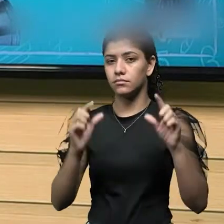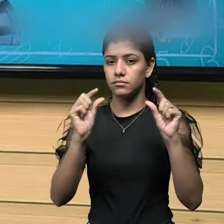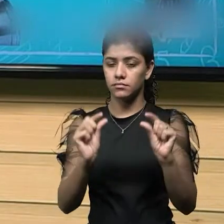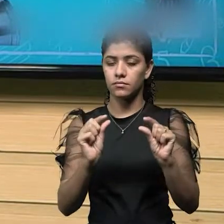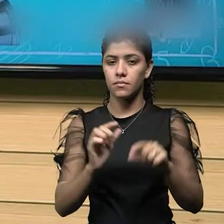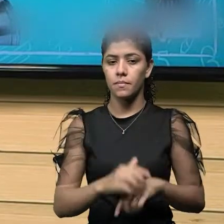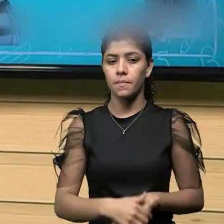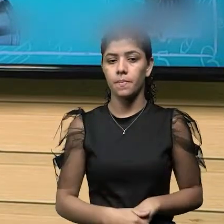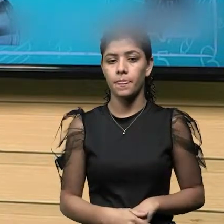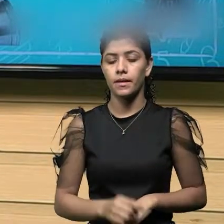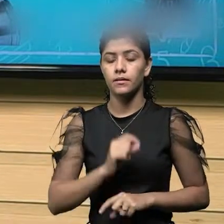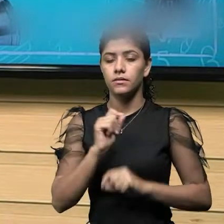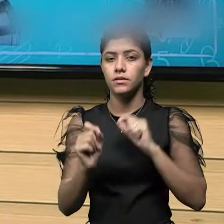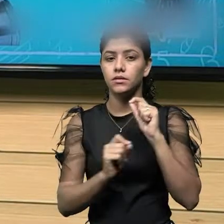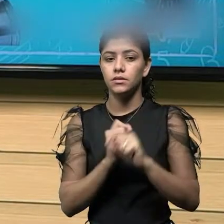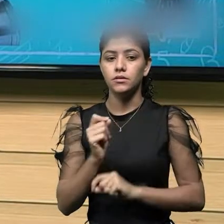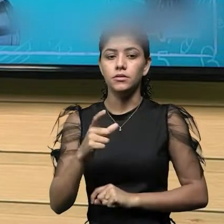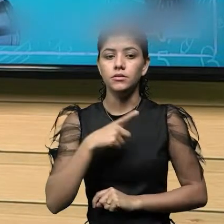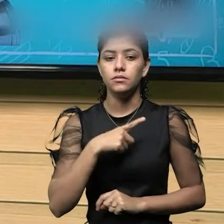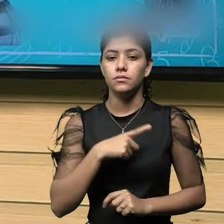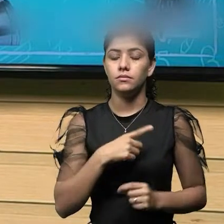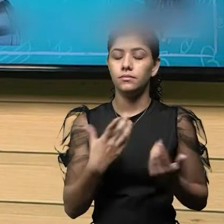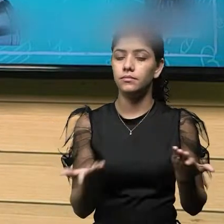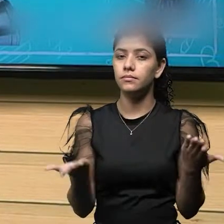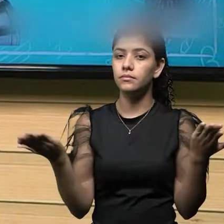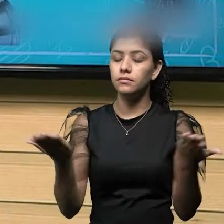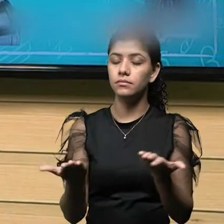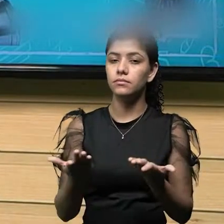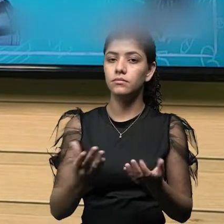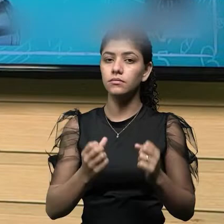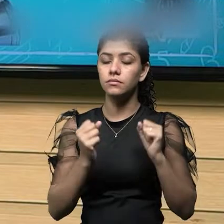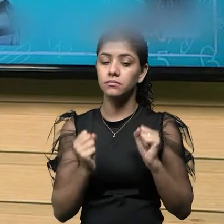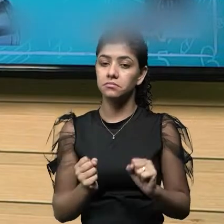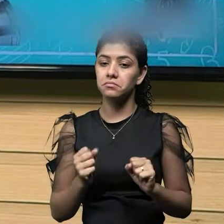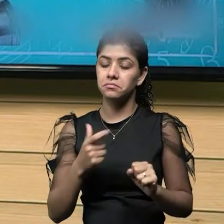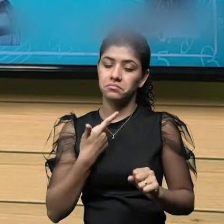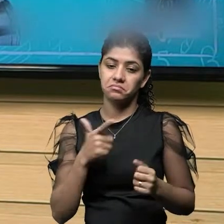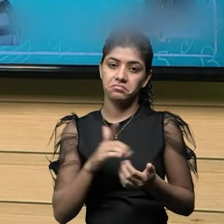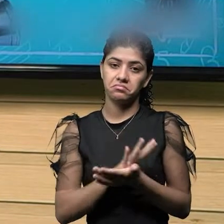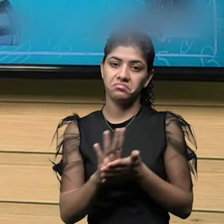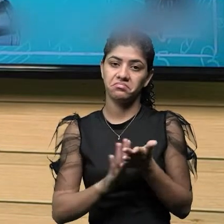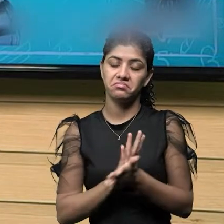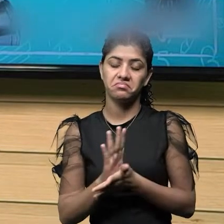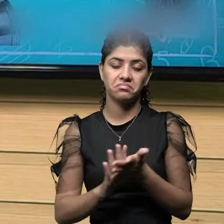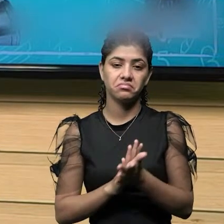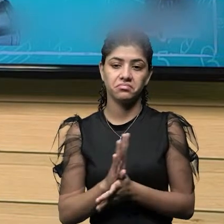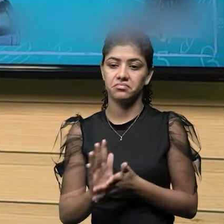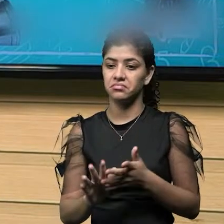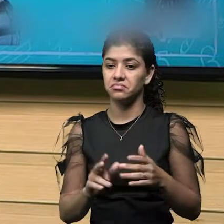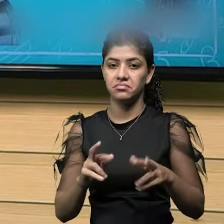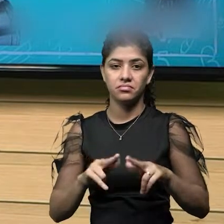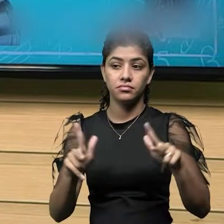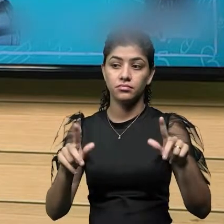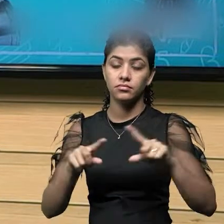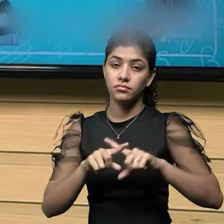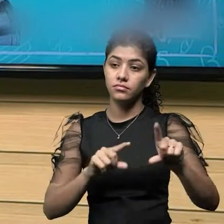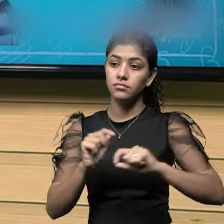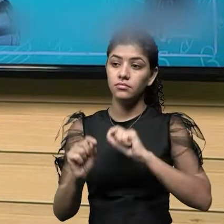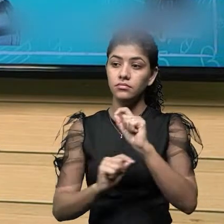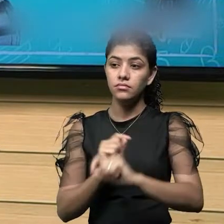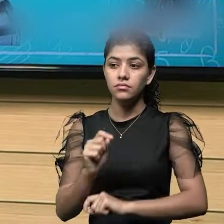que em princípio pode não fazer nenhuma diferença no funcionamento, mas